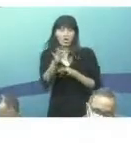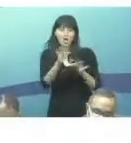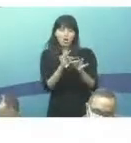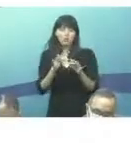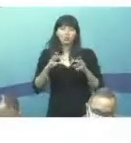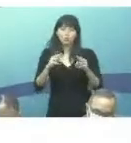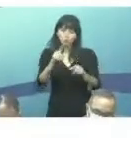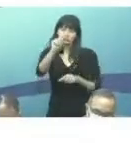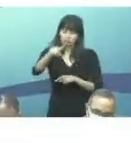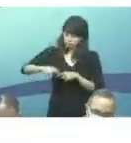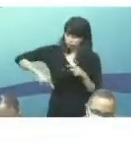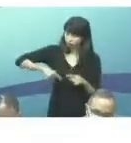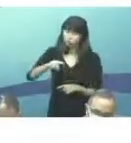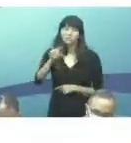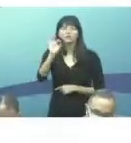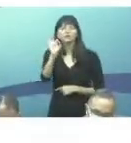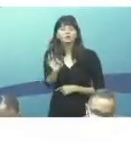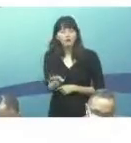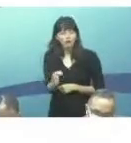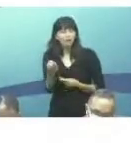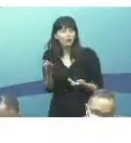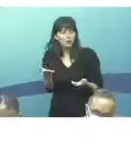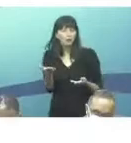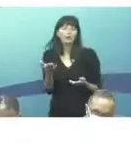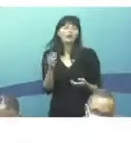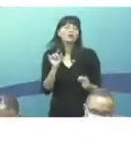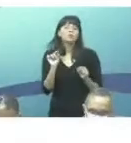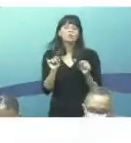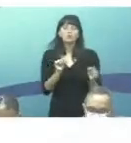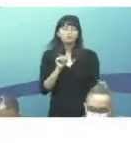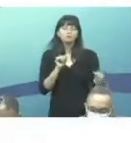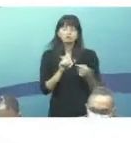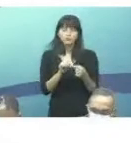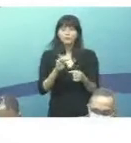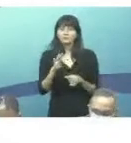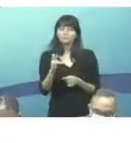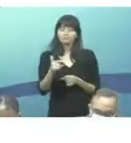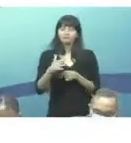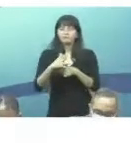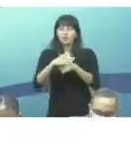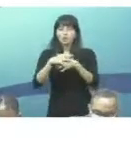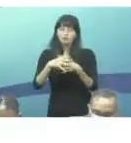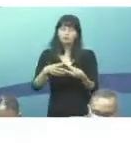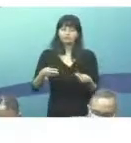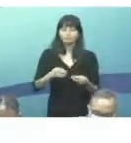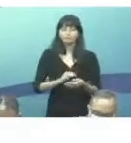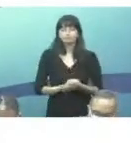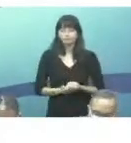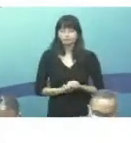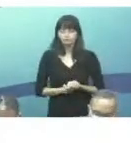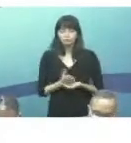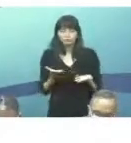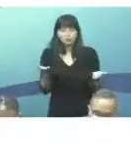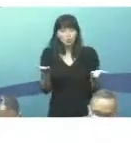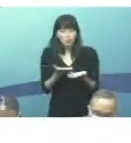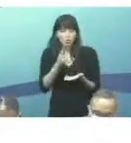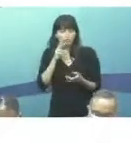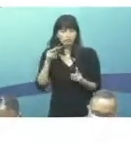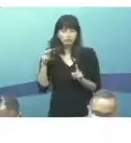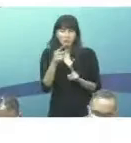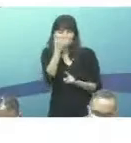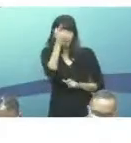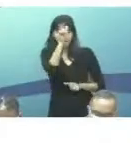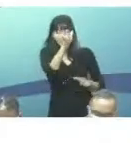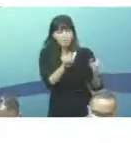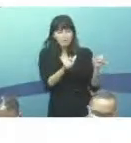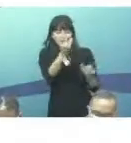é um grande avanço para a tuberculose. Hoje, quando nós olhamos para as pessoas